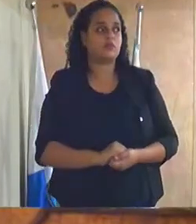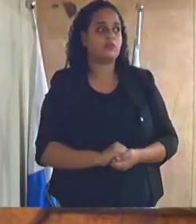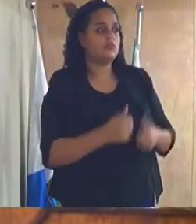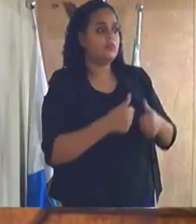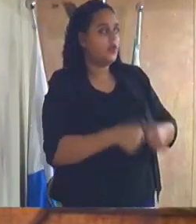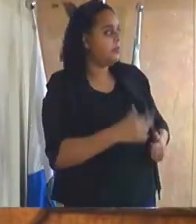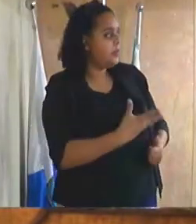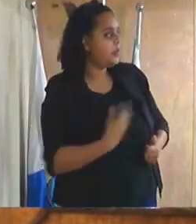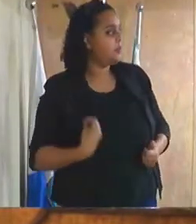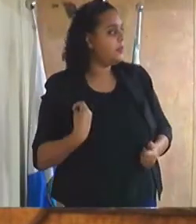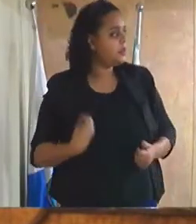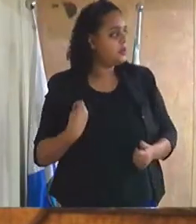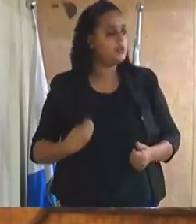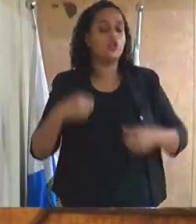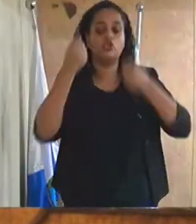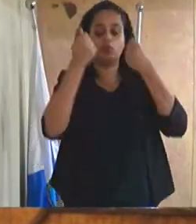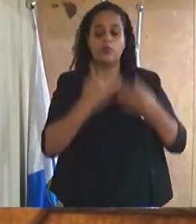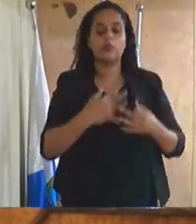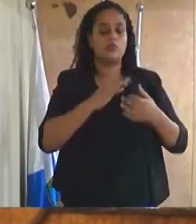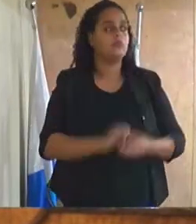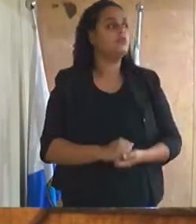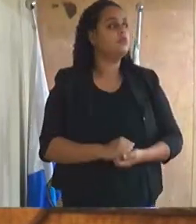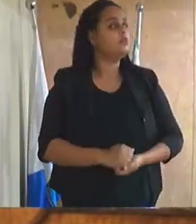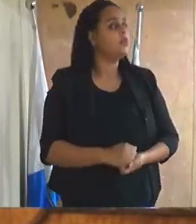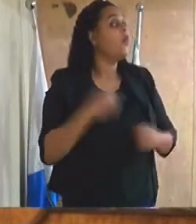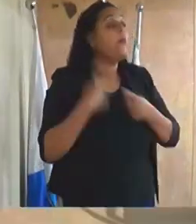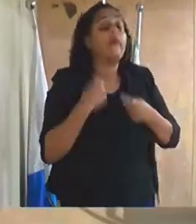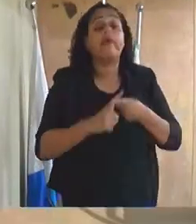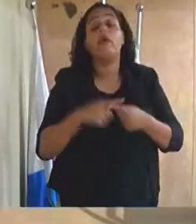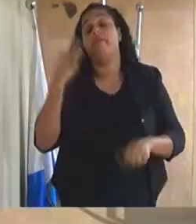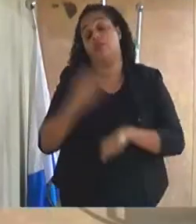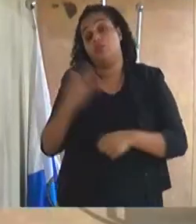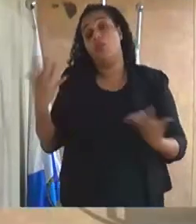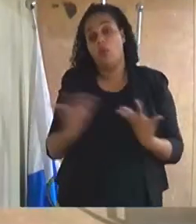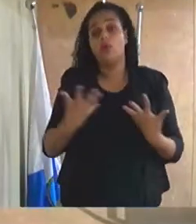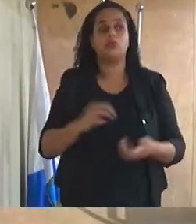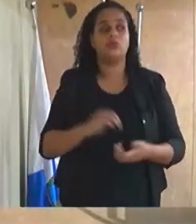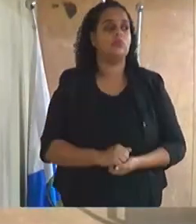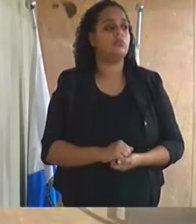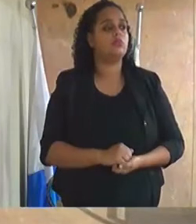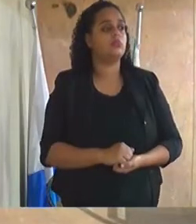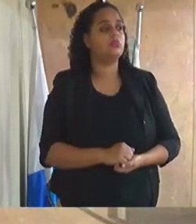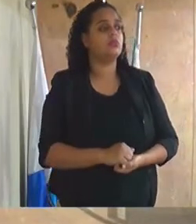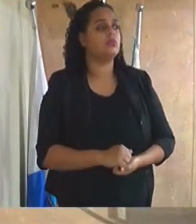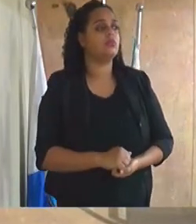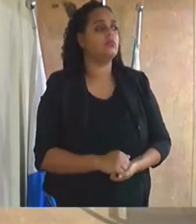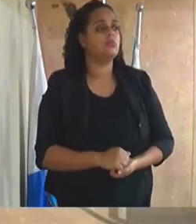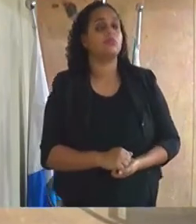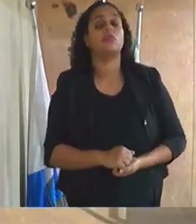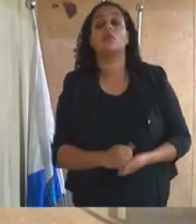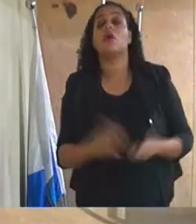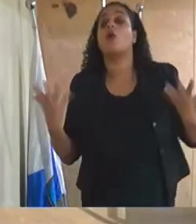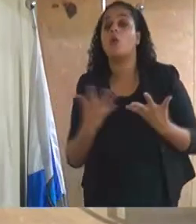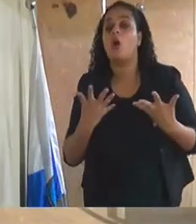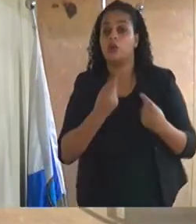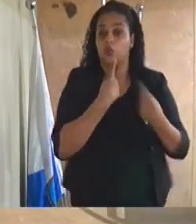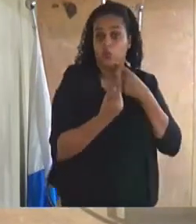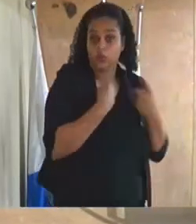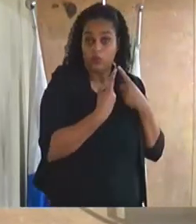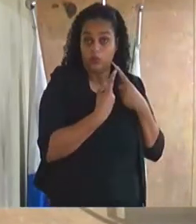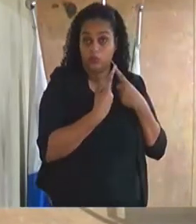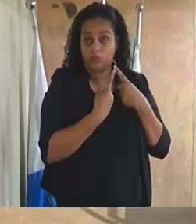presente mas justificou a ausência dele no plenário dessa casa vereadores a matéria encontra-se sem discussão